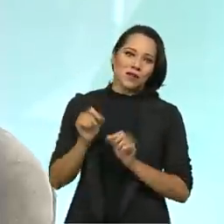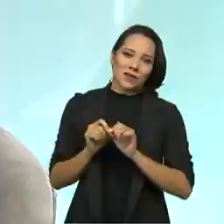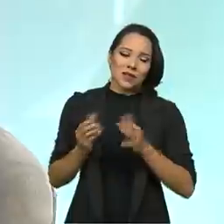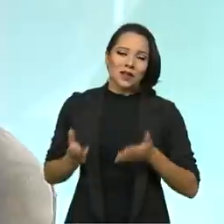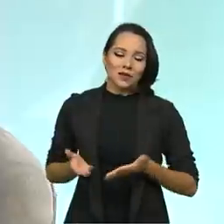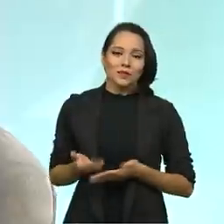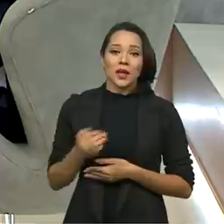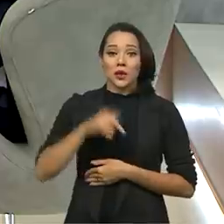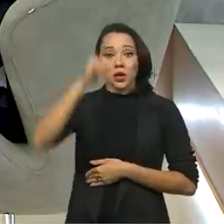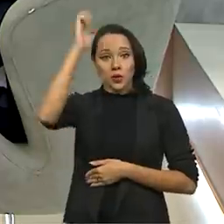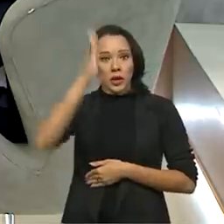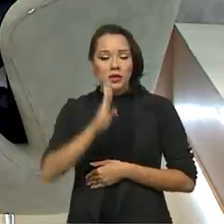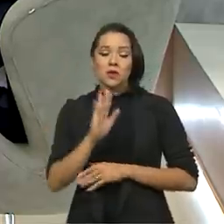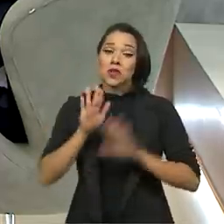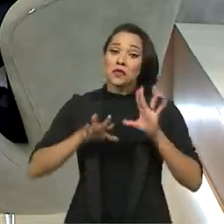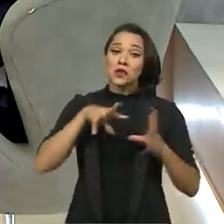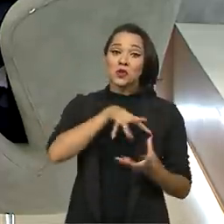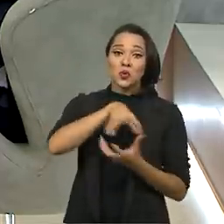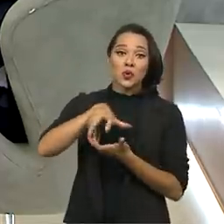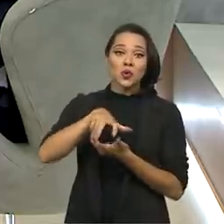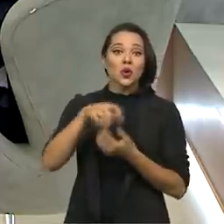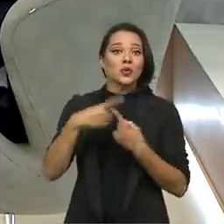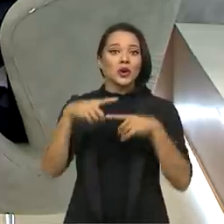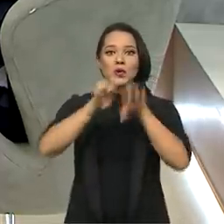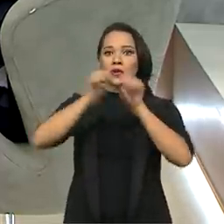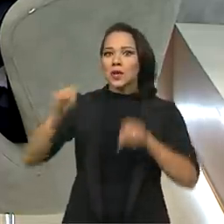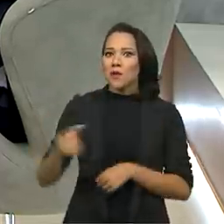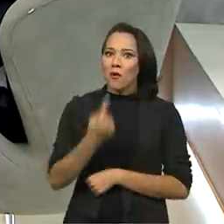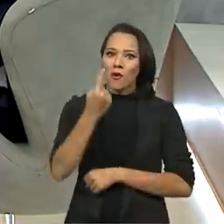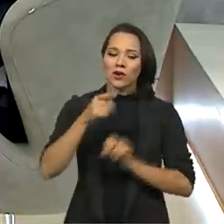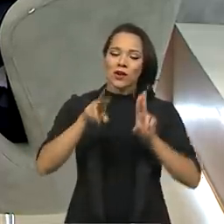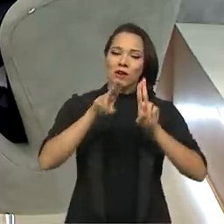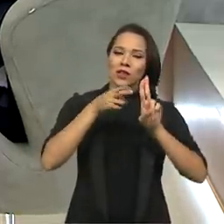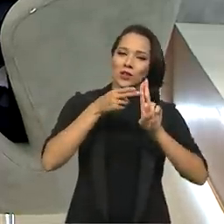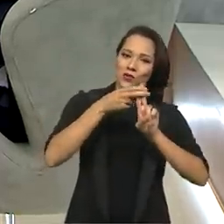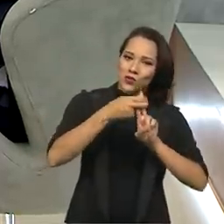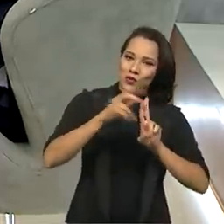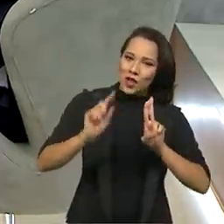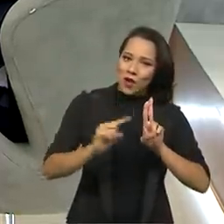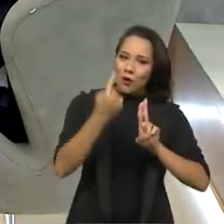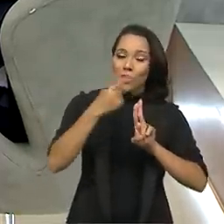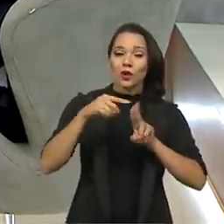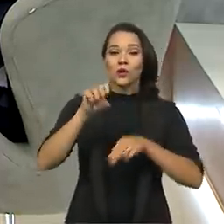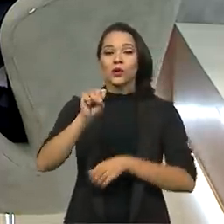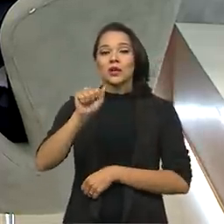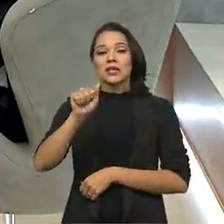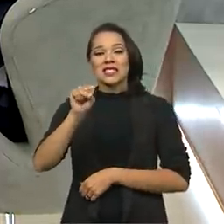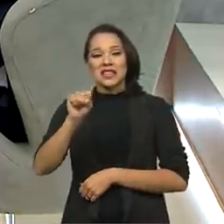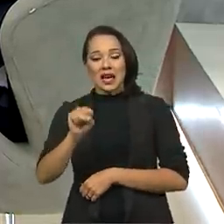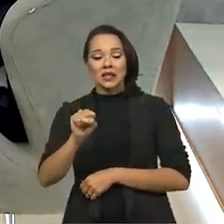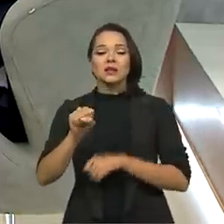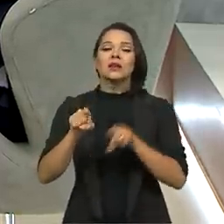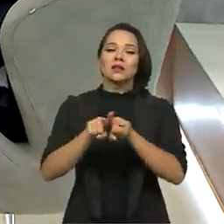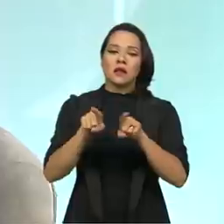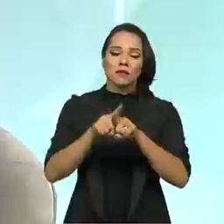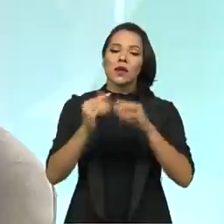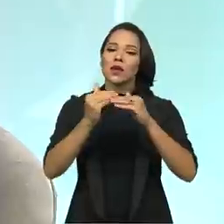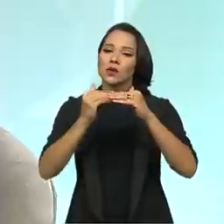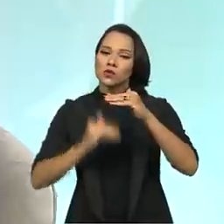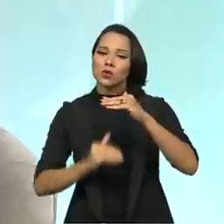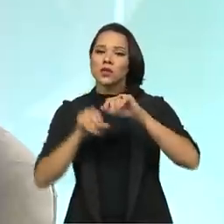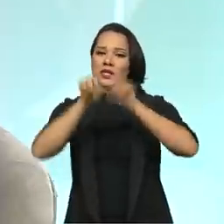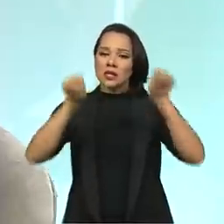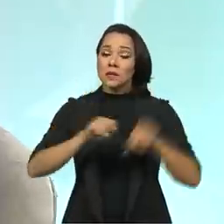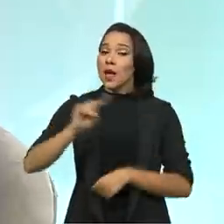seja aí no Brasil e no mundo, porque é um sistema único. Tanto o SUS é um sistema único, quanto o SASE-SUS, que é o subsistema de atenção à saúde indígena,